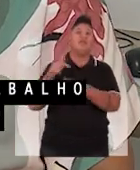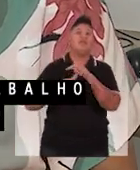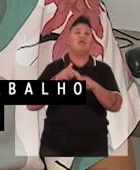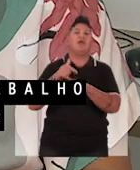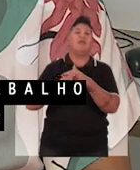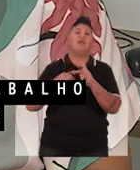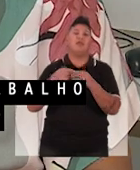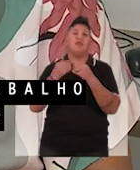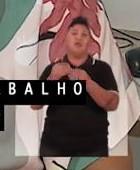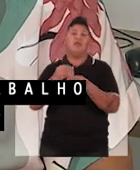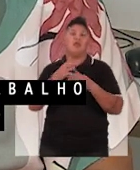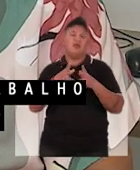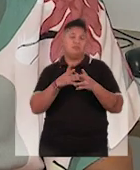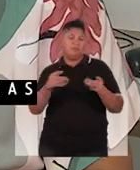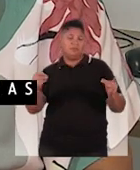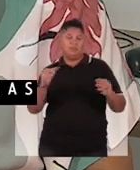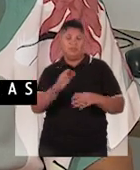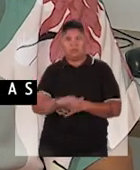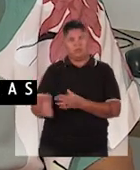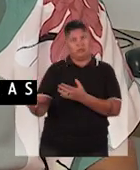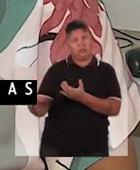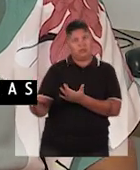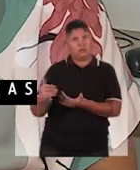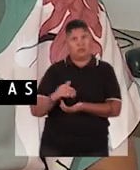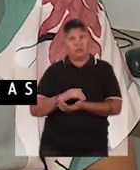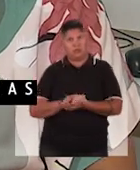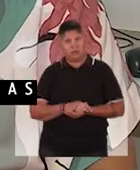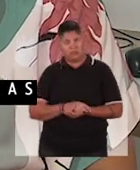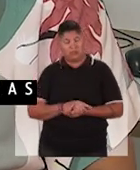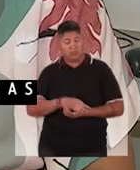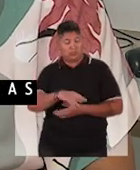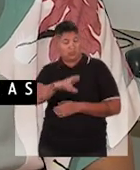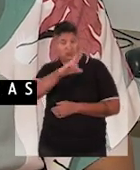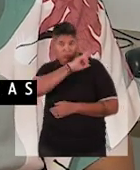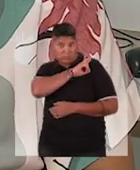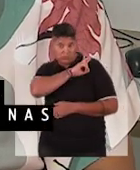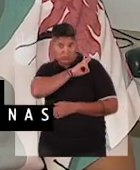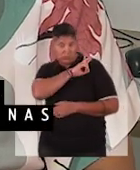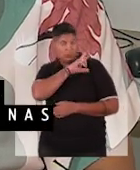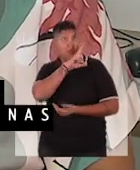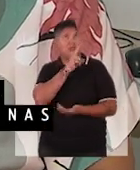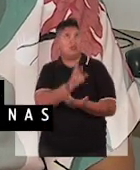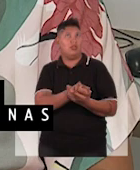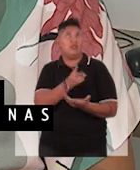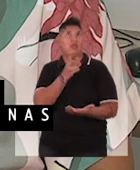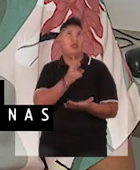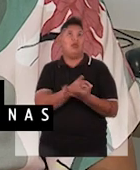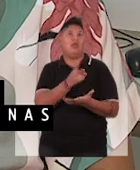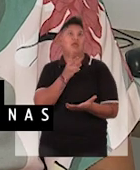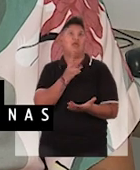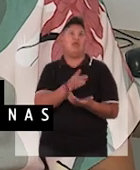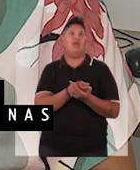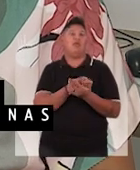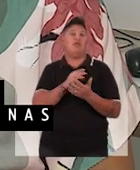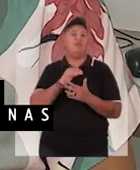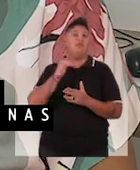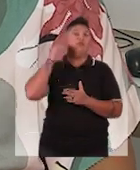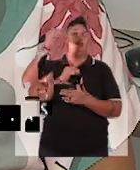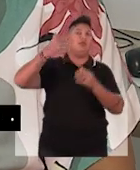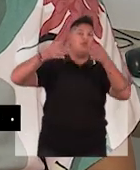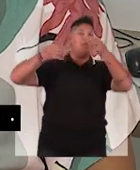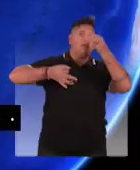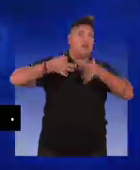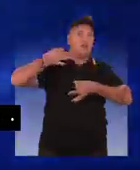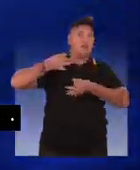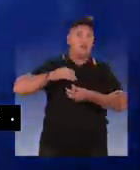e acabem trazendo danos a essas crianças e adolescentes. A responsabilidade sempre será buscada nas esferas